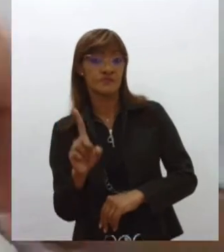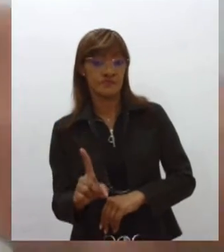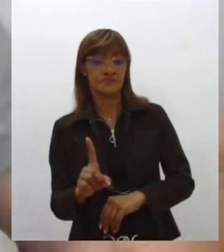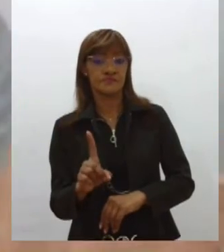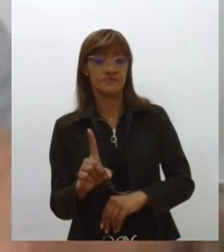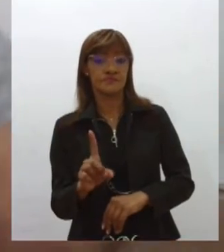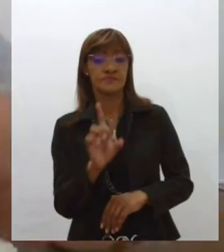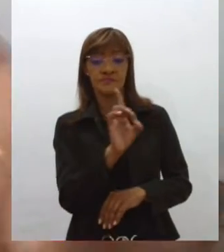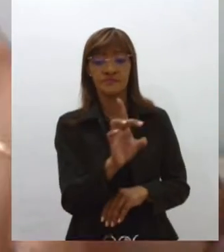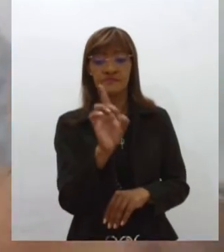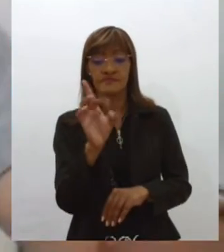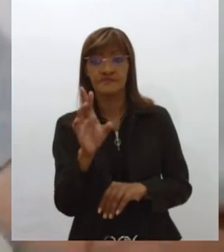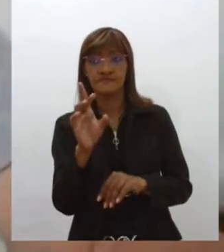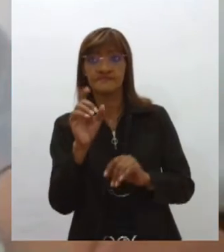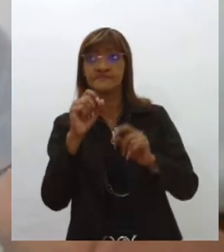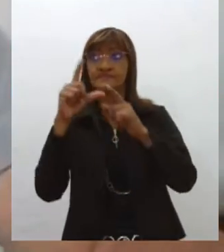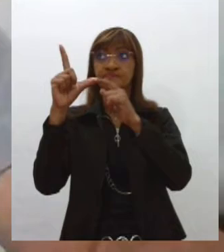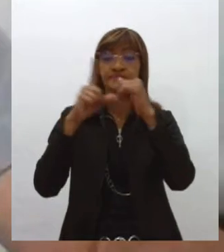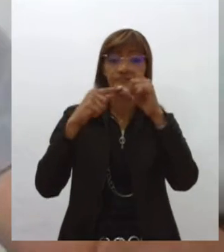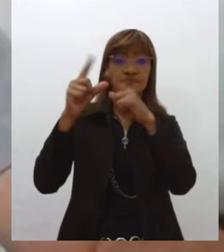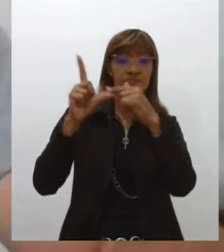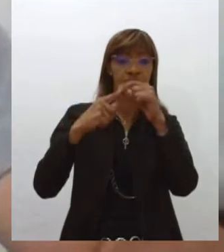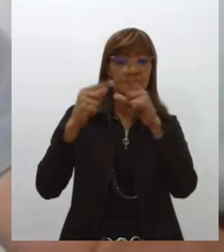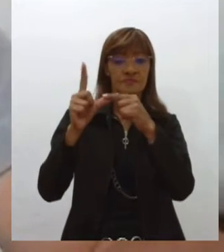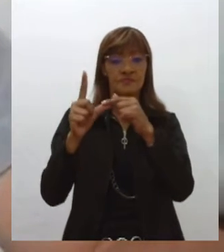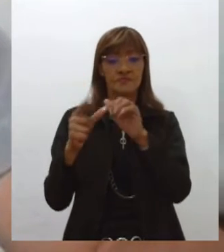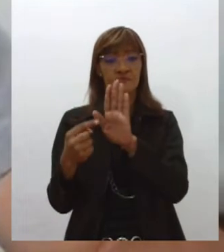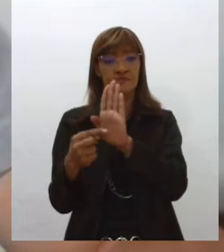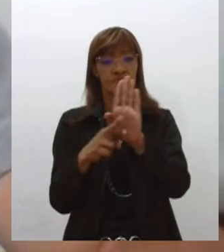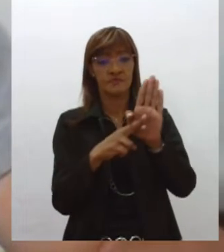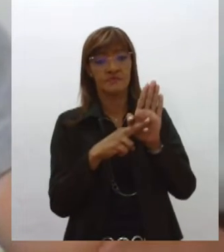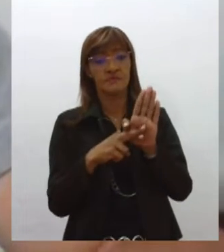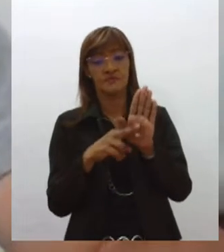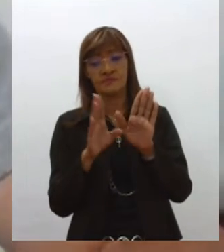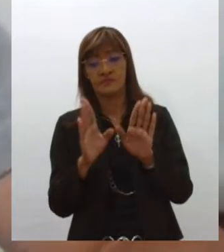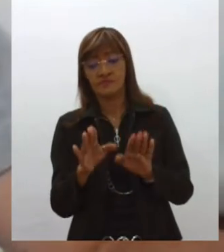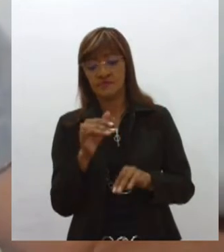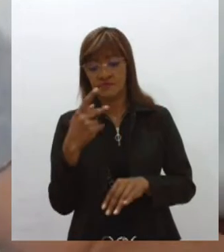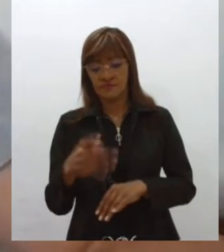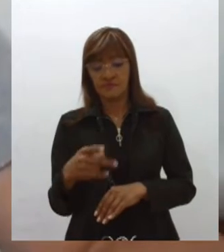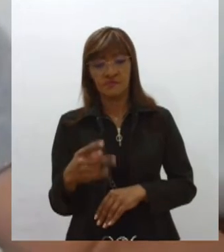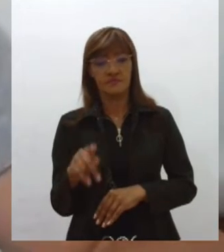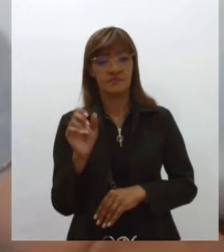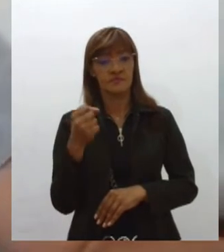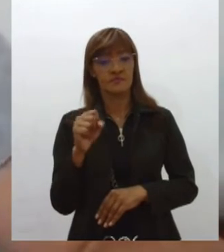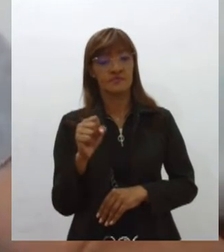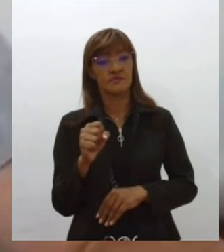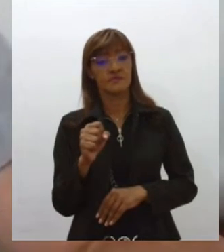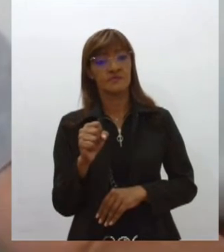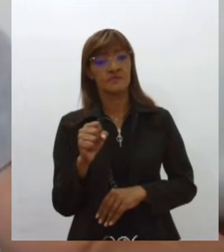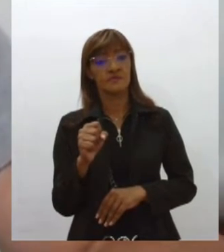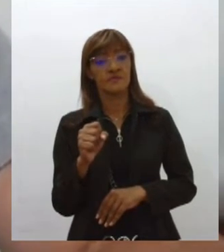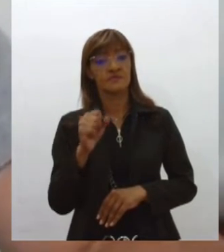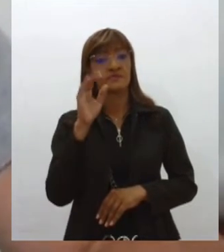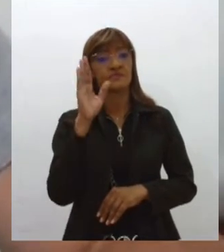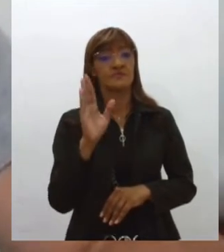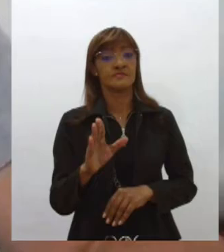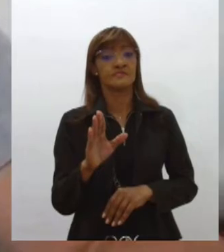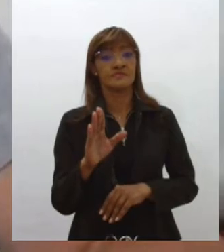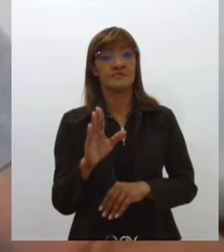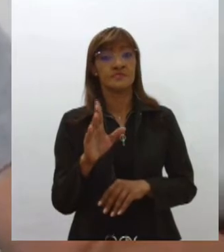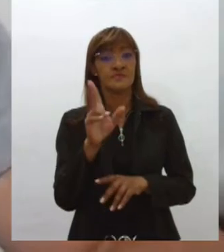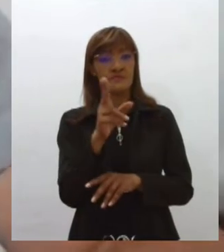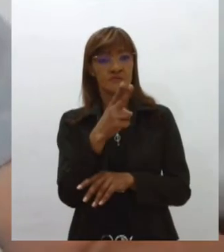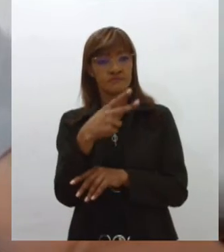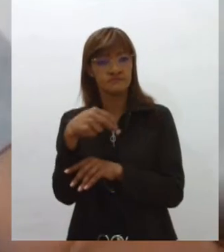daquela ali, ela tem uma representação. Sergipe, por exemplo, simboliza a constelação do Escorpião. Ela é a